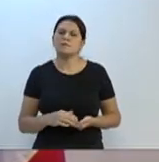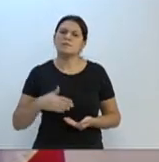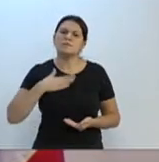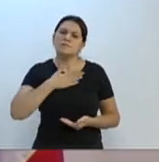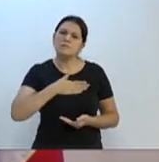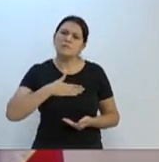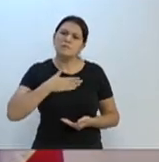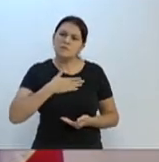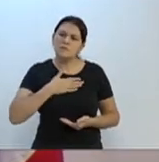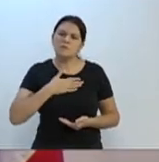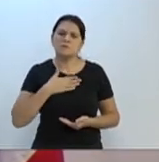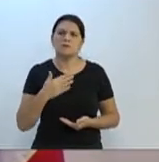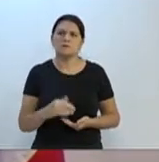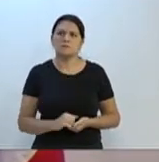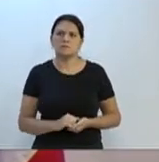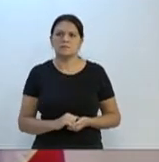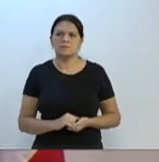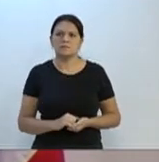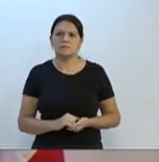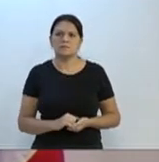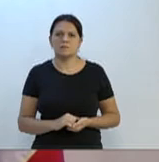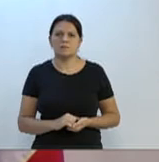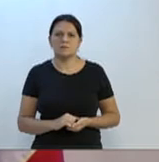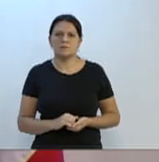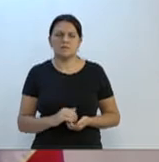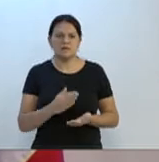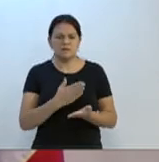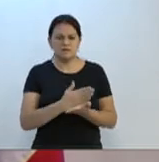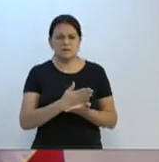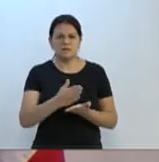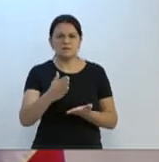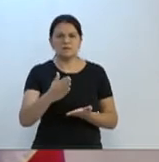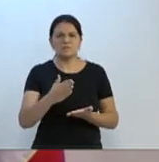de iniciar o meu pronunciamento